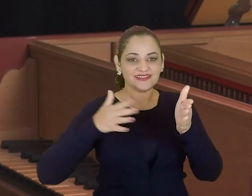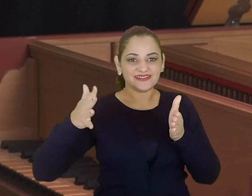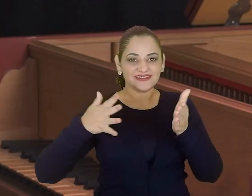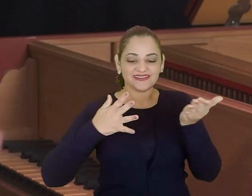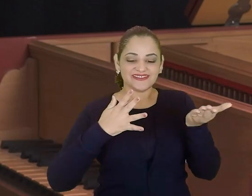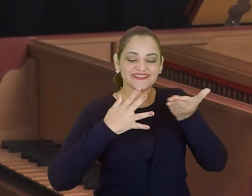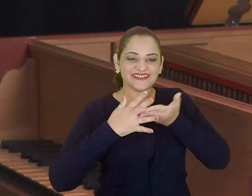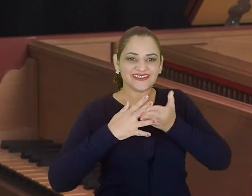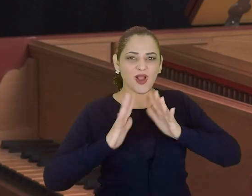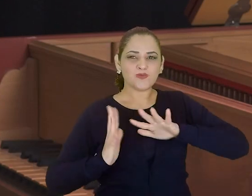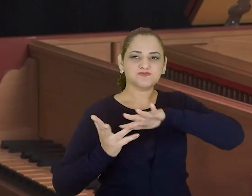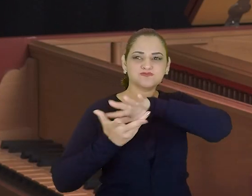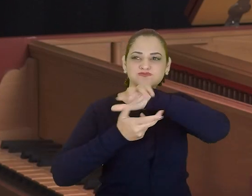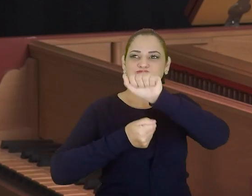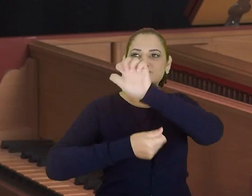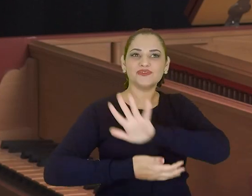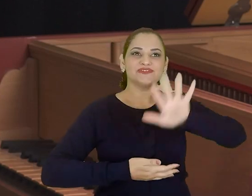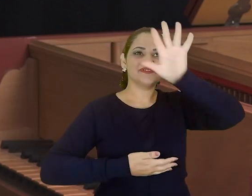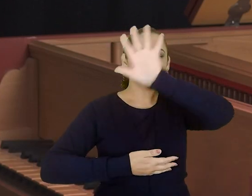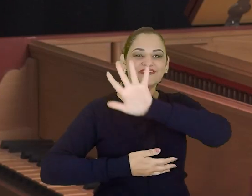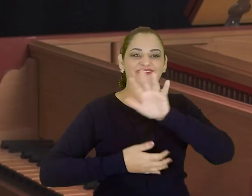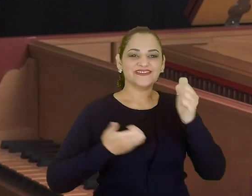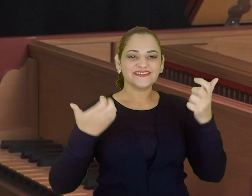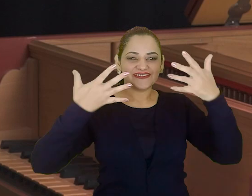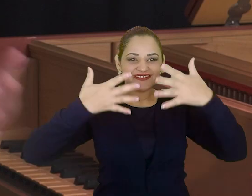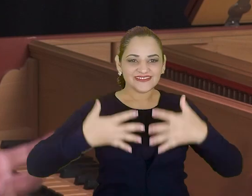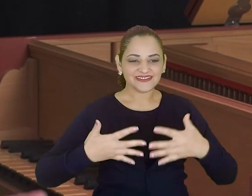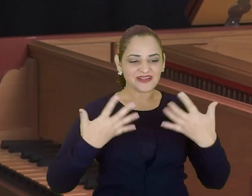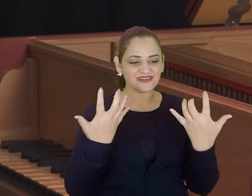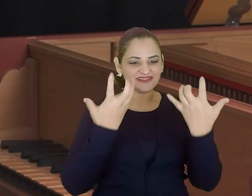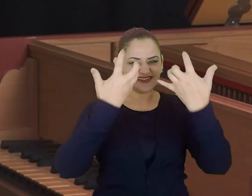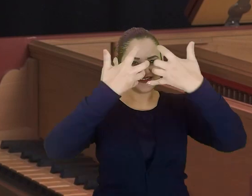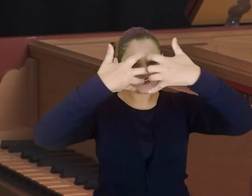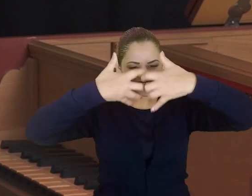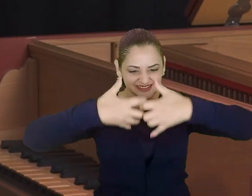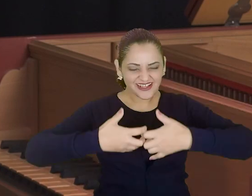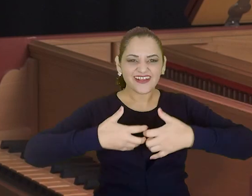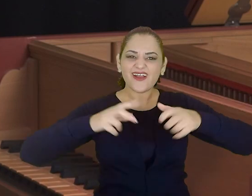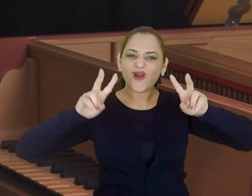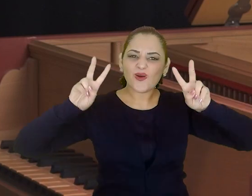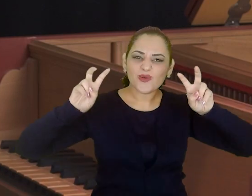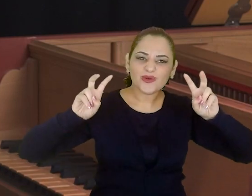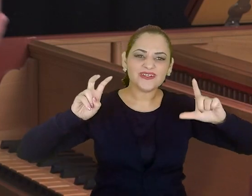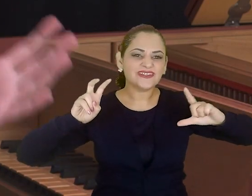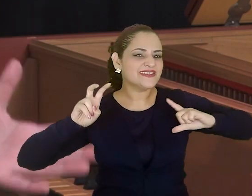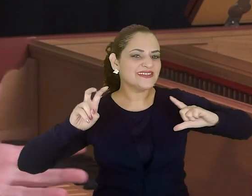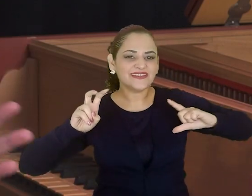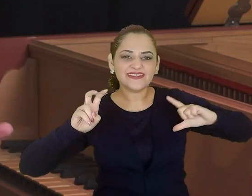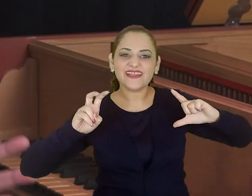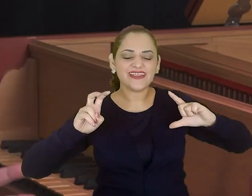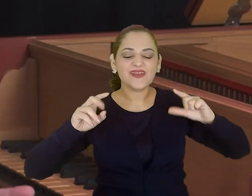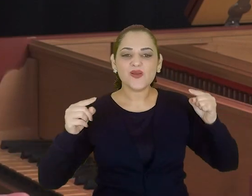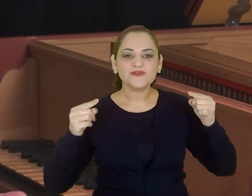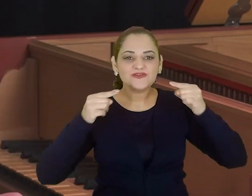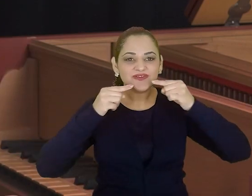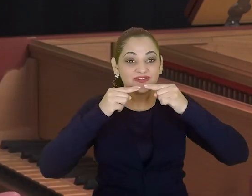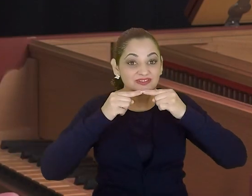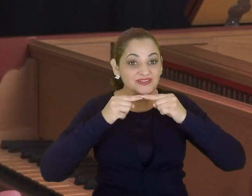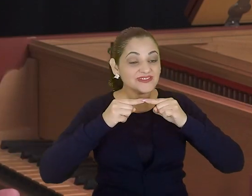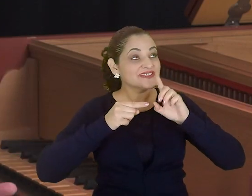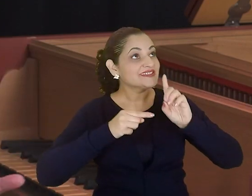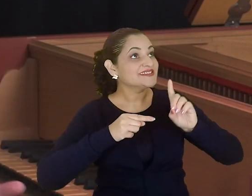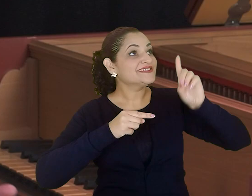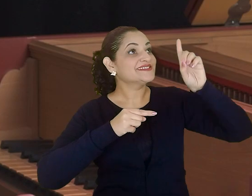explicado como uma engrenagem matemática, cheia de proporções. E cosmologicamente falando,